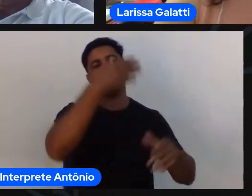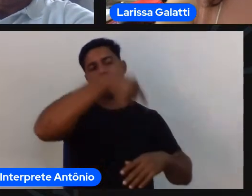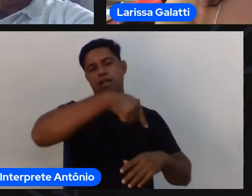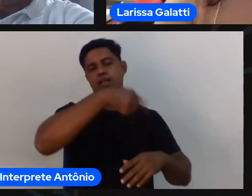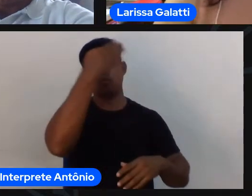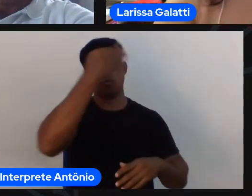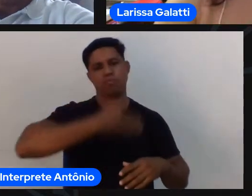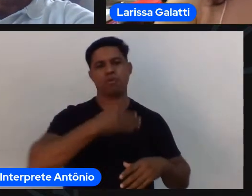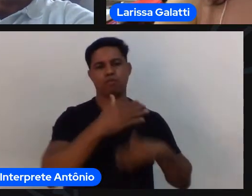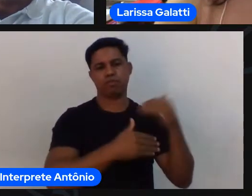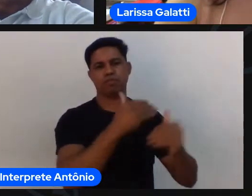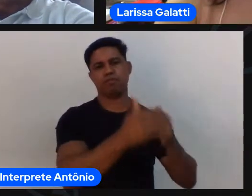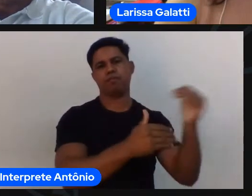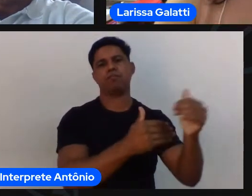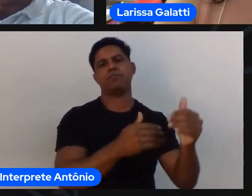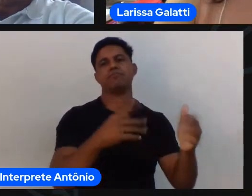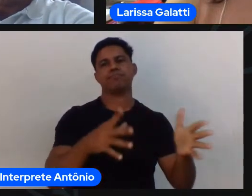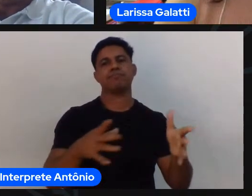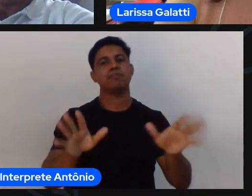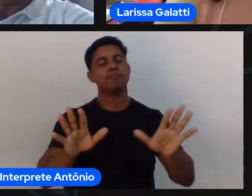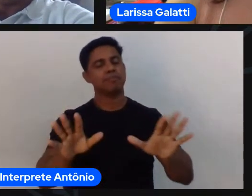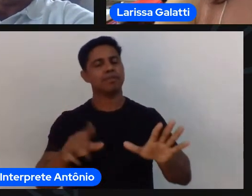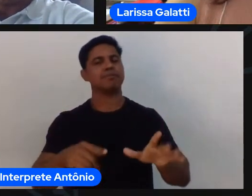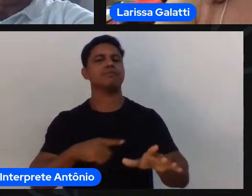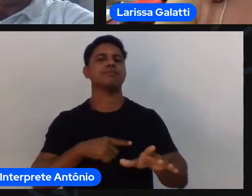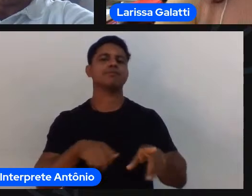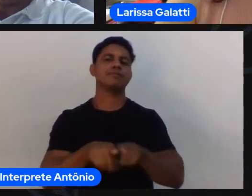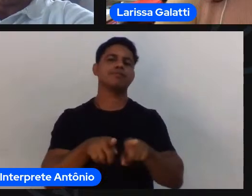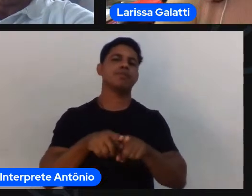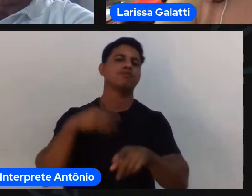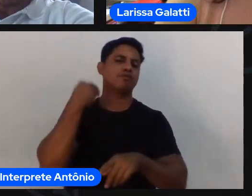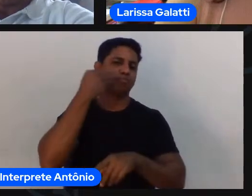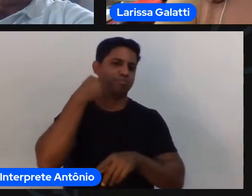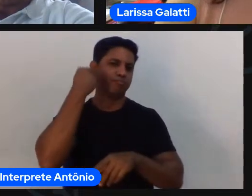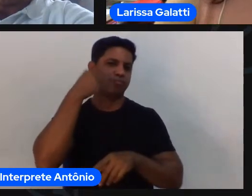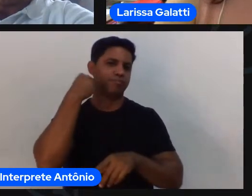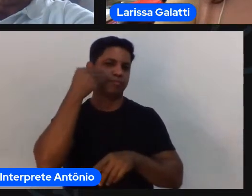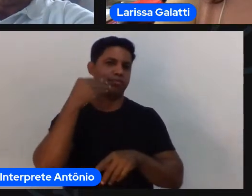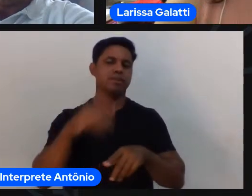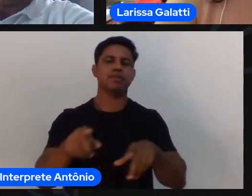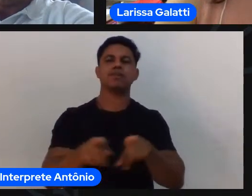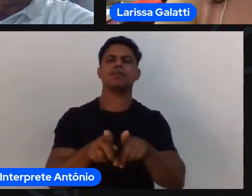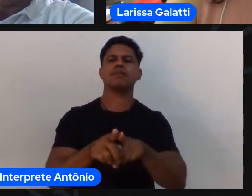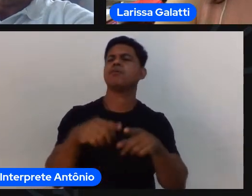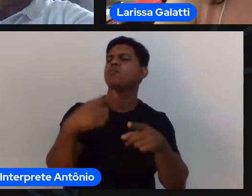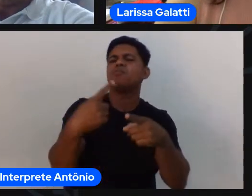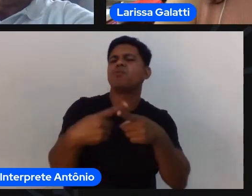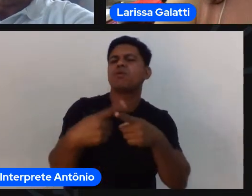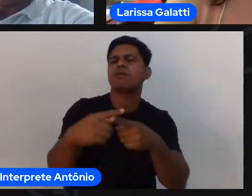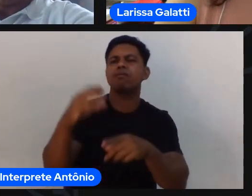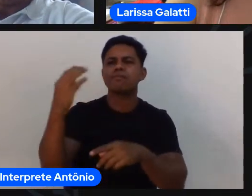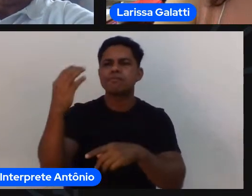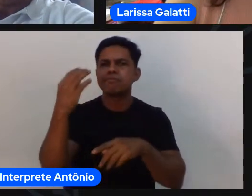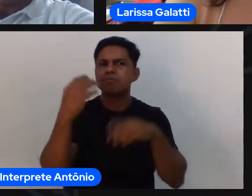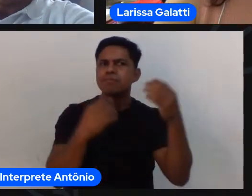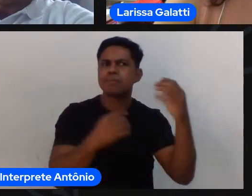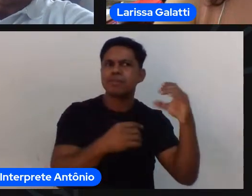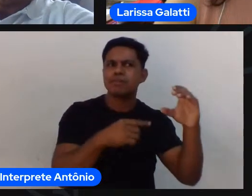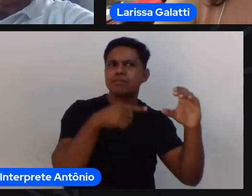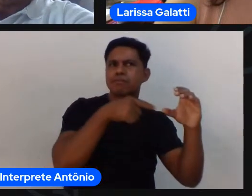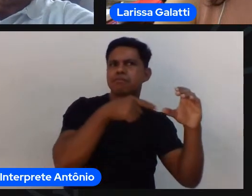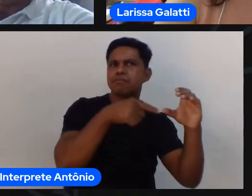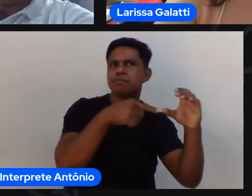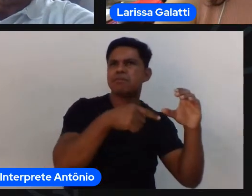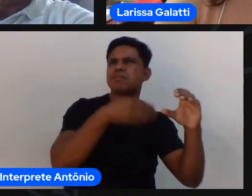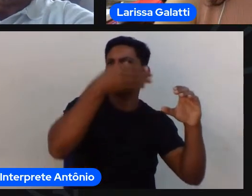científicas eu usava muito a minha experiência e aí eu falei poxa vida por que que a ciência serve pro cientista e não serve pro professor